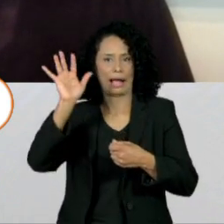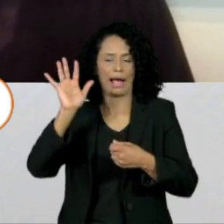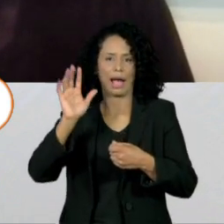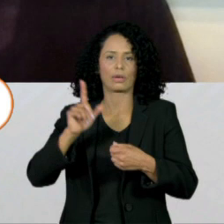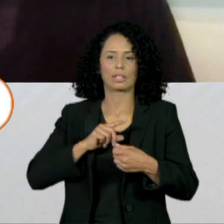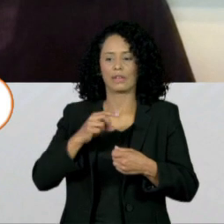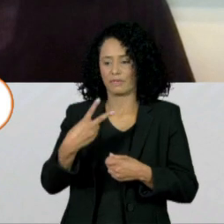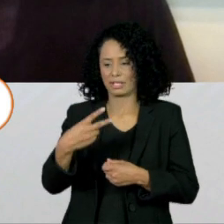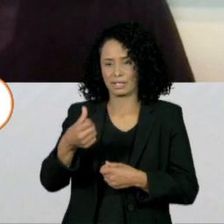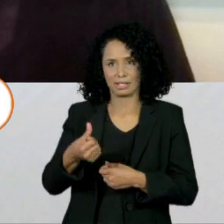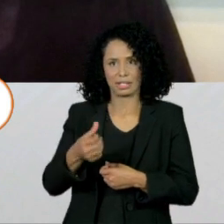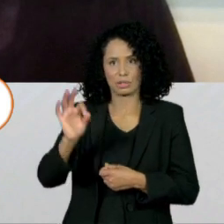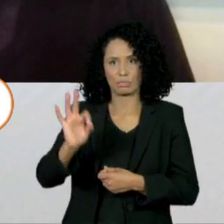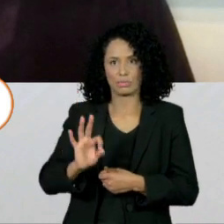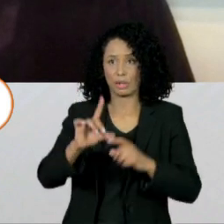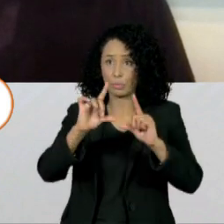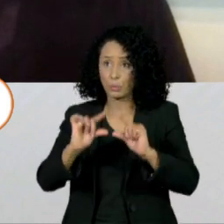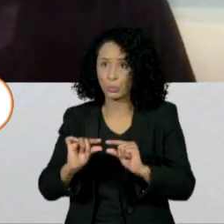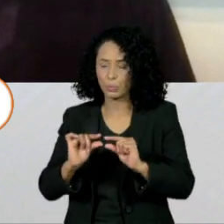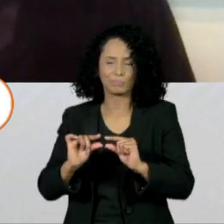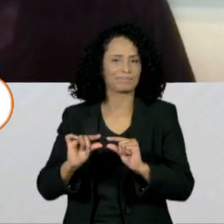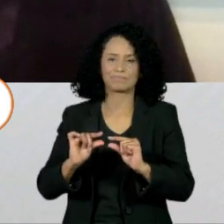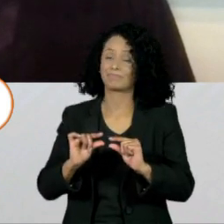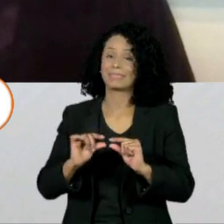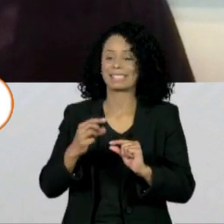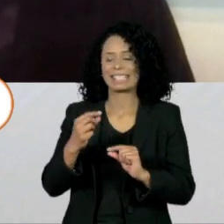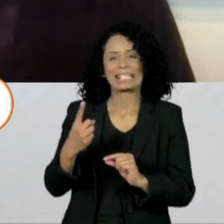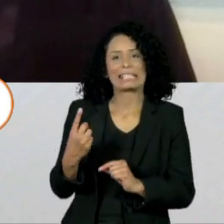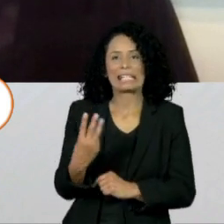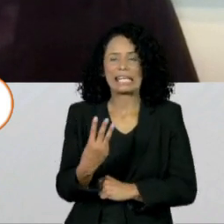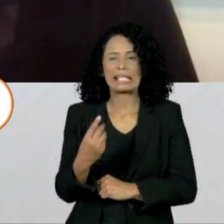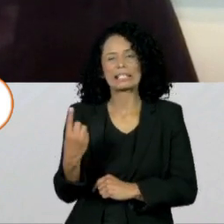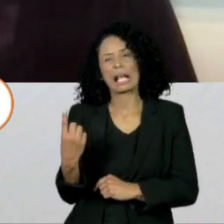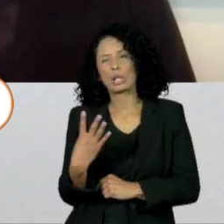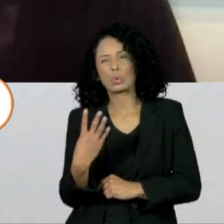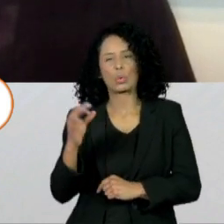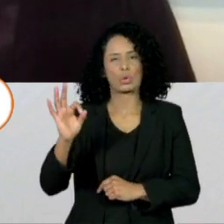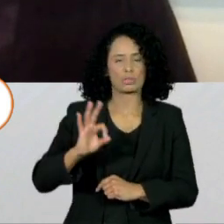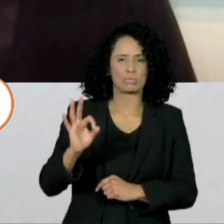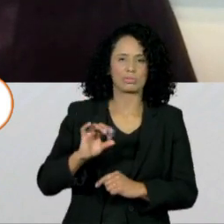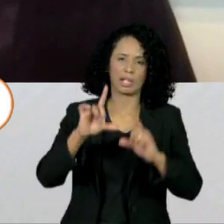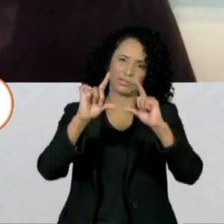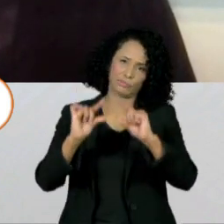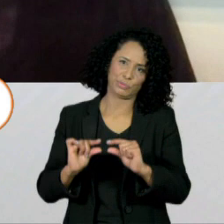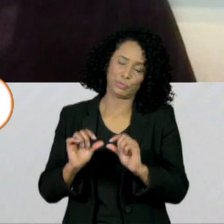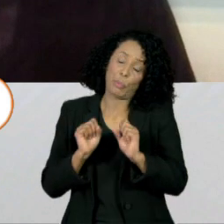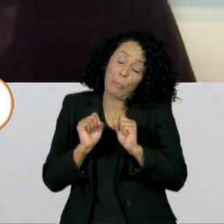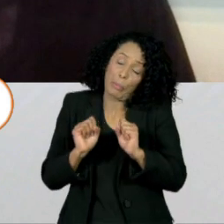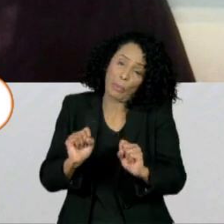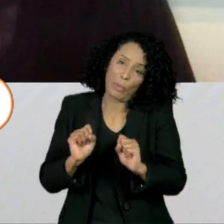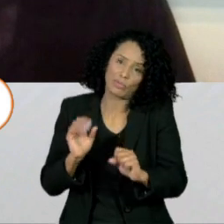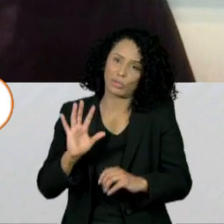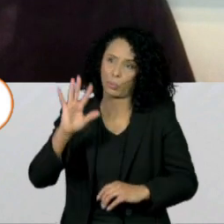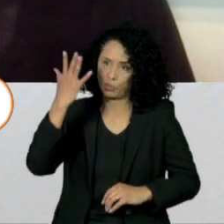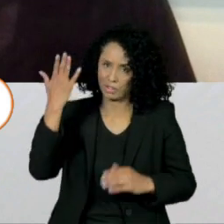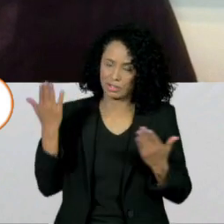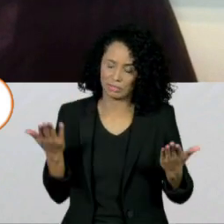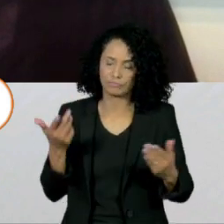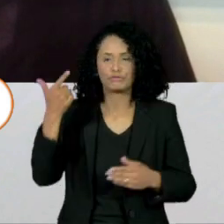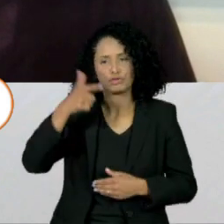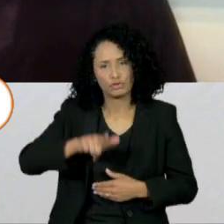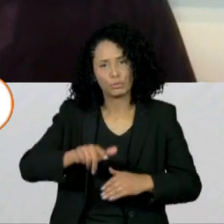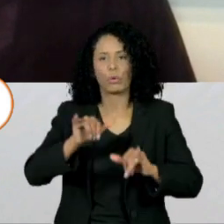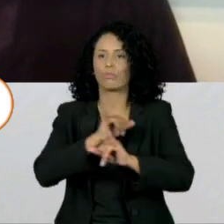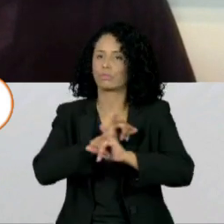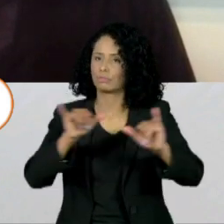26%, você pode ter uma redução de 13% a 14%. Isso é um número que a gente trabalha, evidentemente, volto a repetir, se